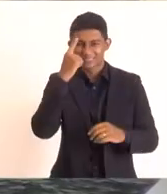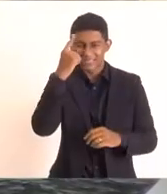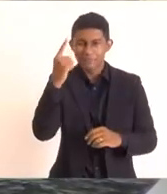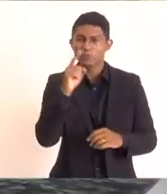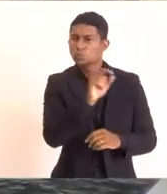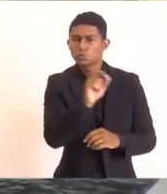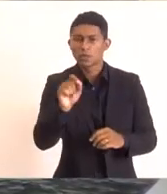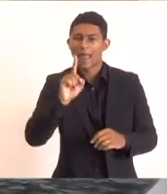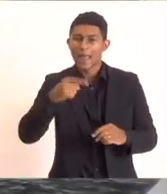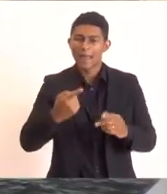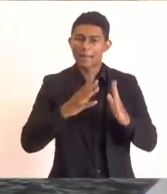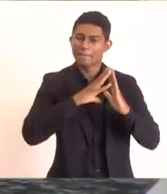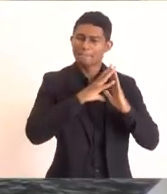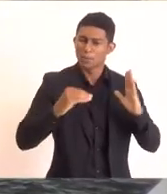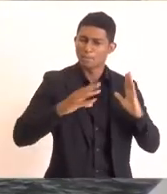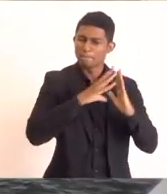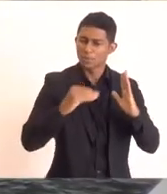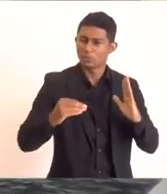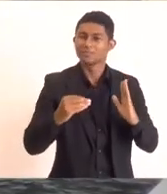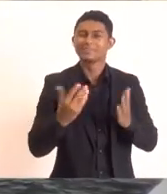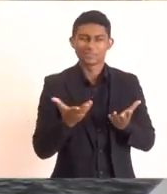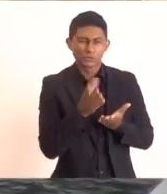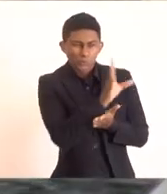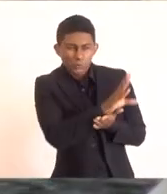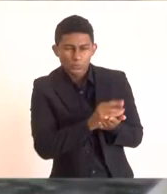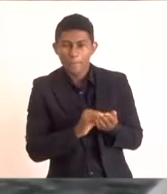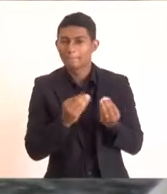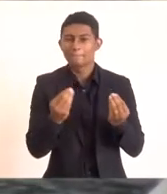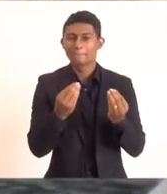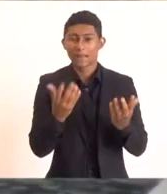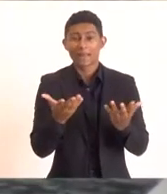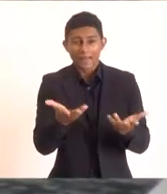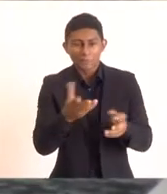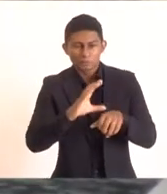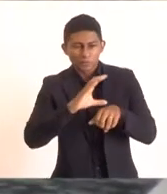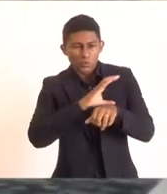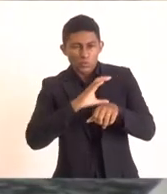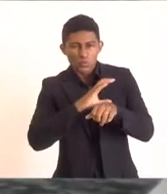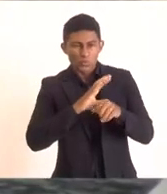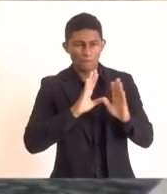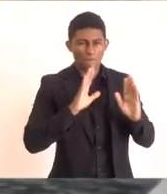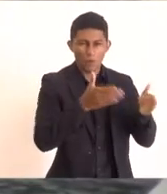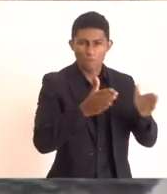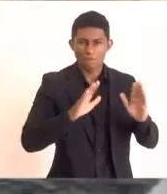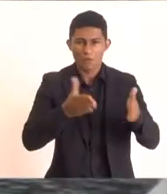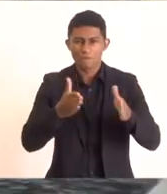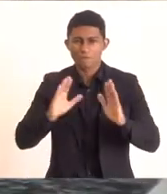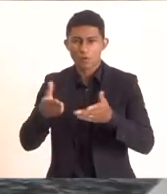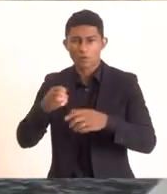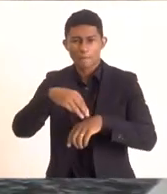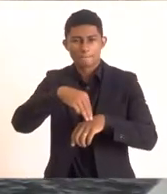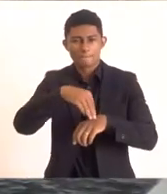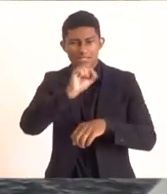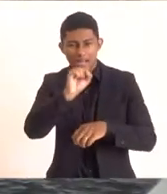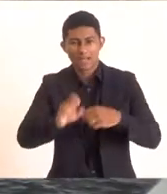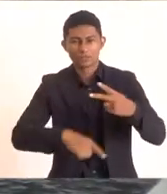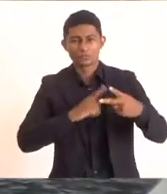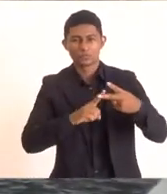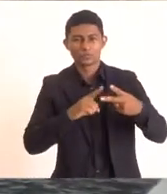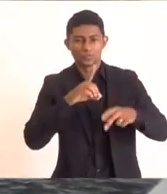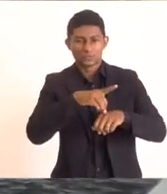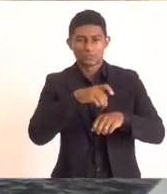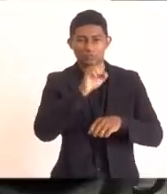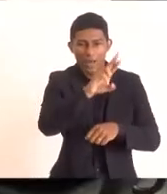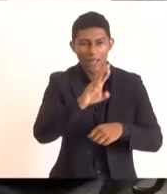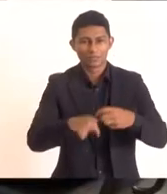para que possibilite, viabilize os cursos de especialização lato-senso, mestrado e doutorado em